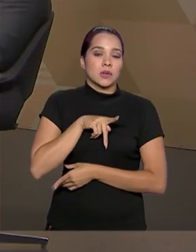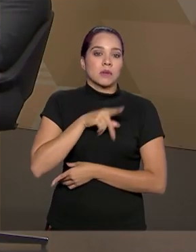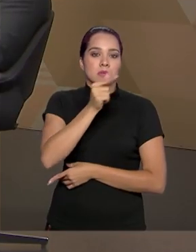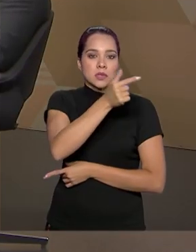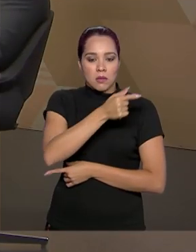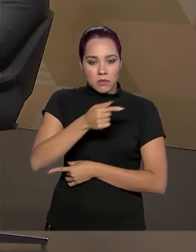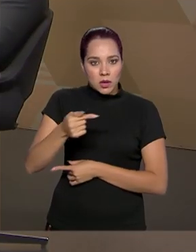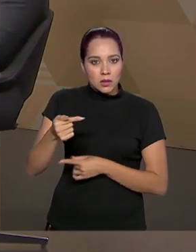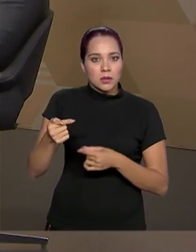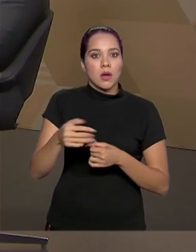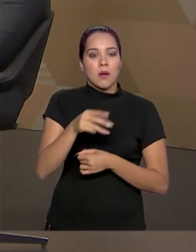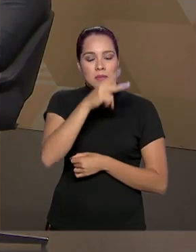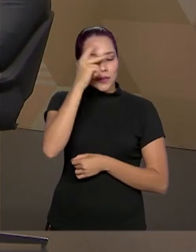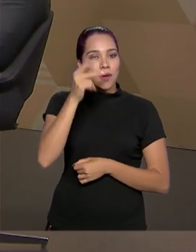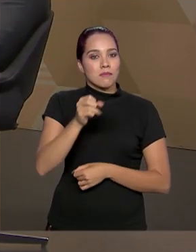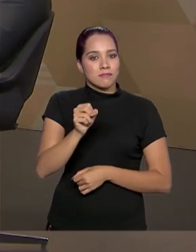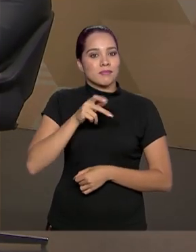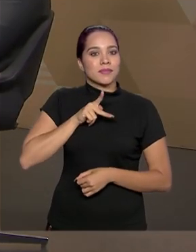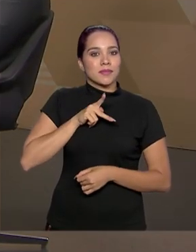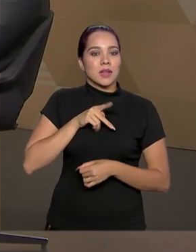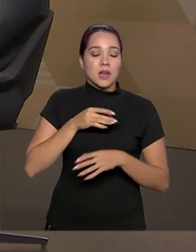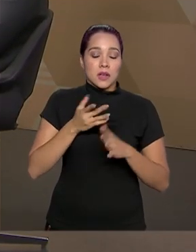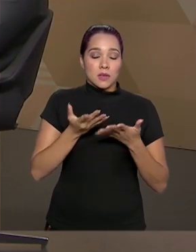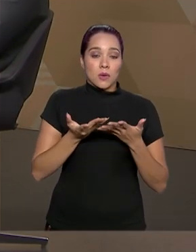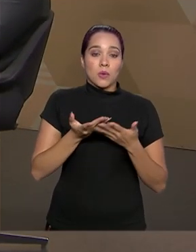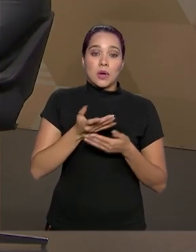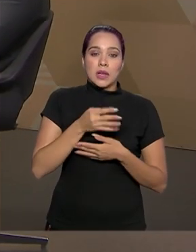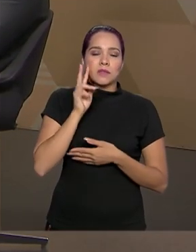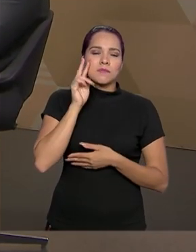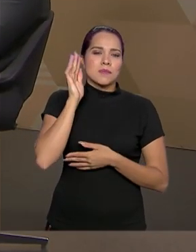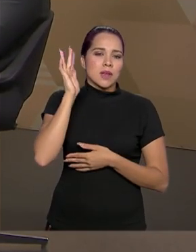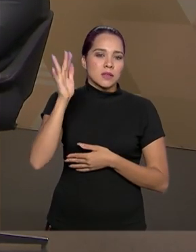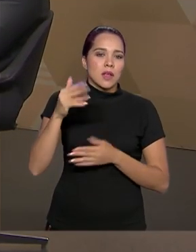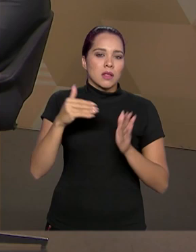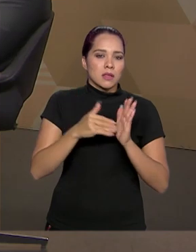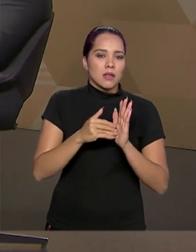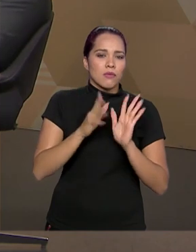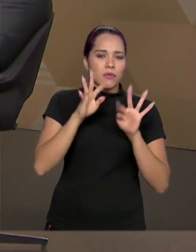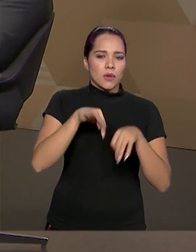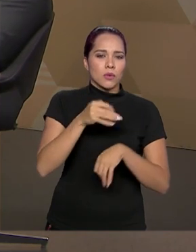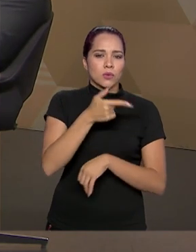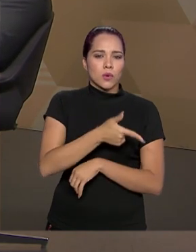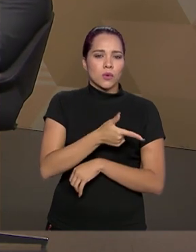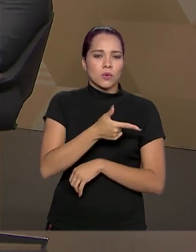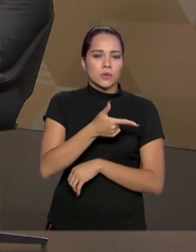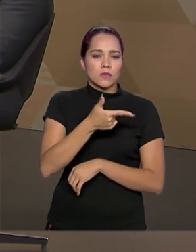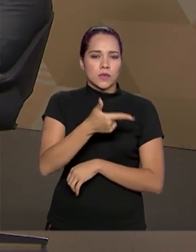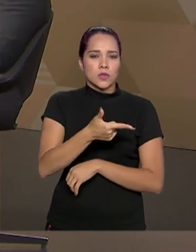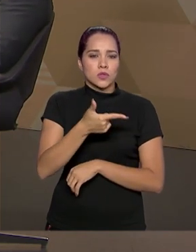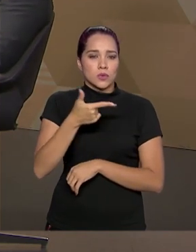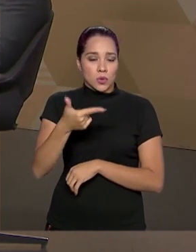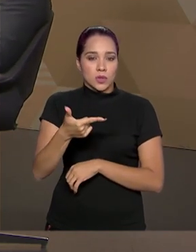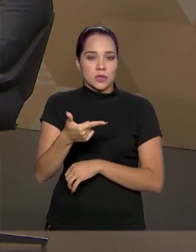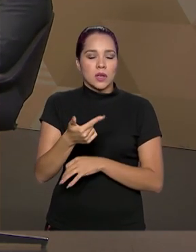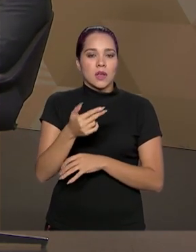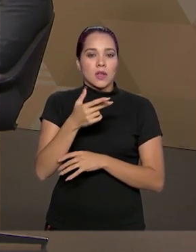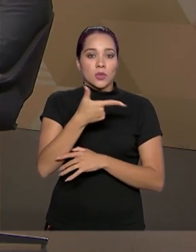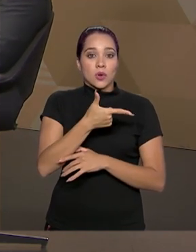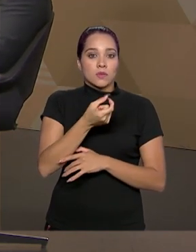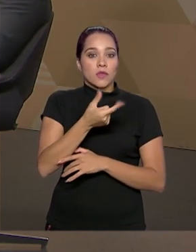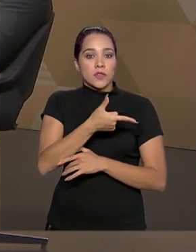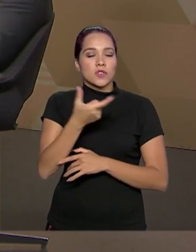Então, o quadro que a gente tem hoje, que até no final de 2022, nós vamos ter em torno de 440 pessoas